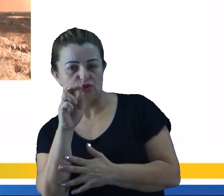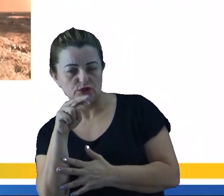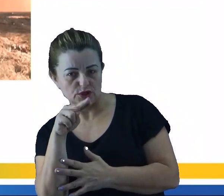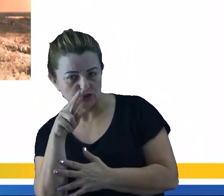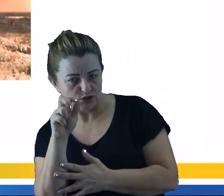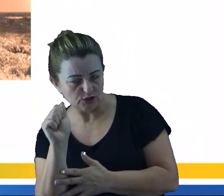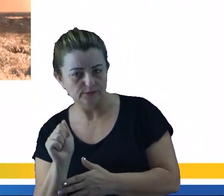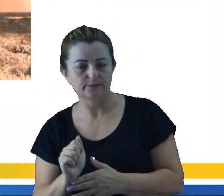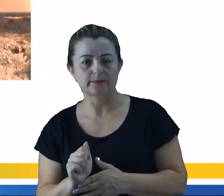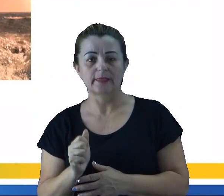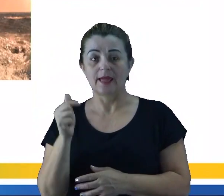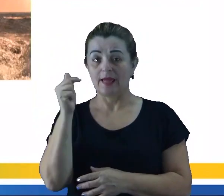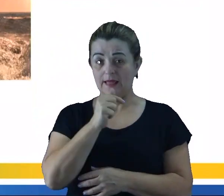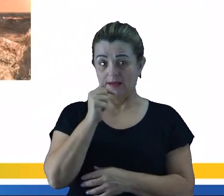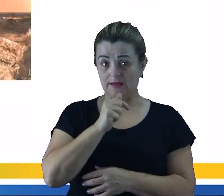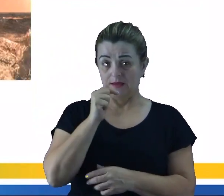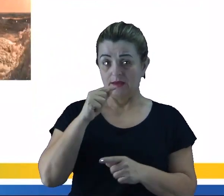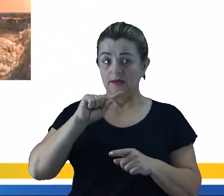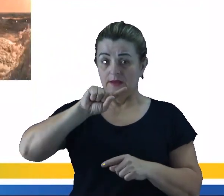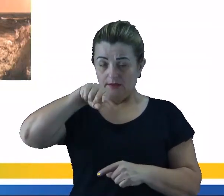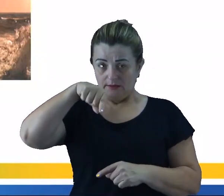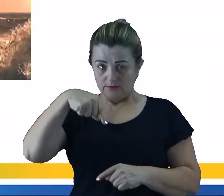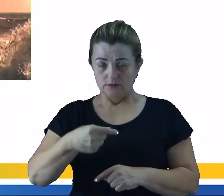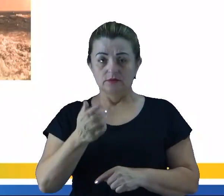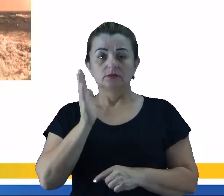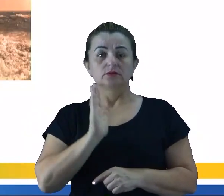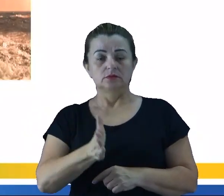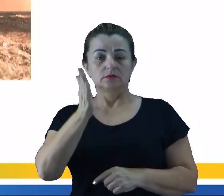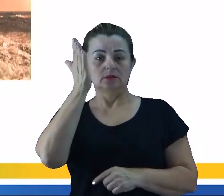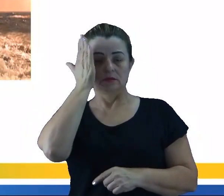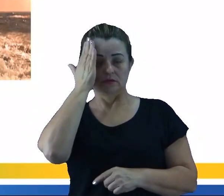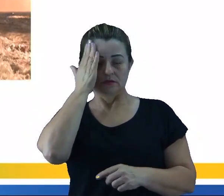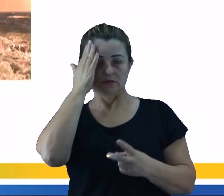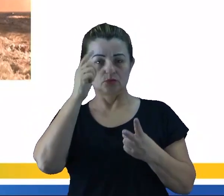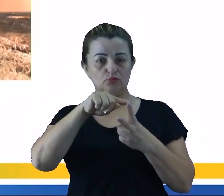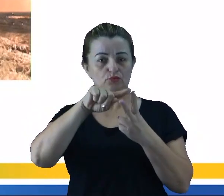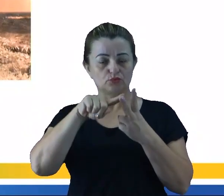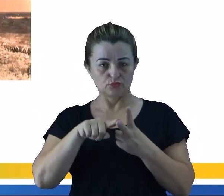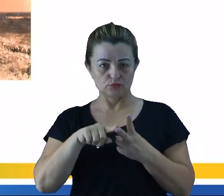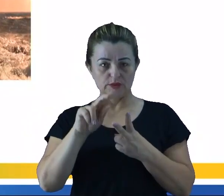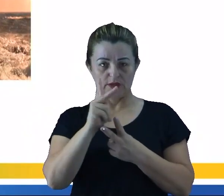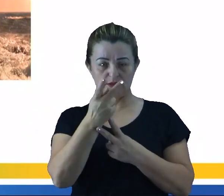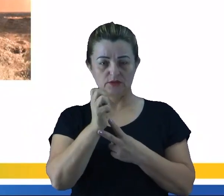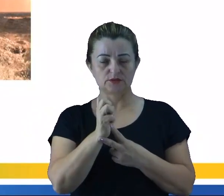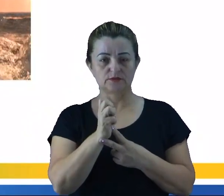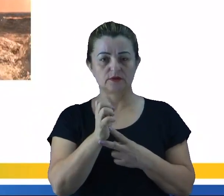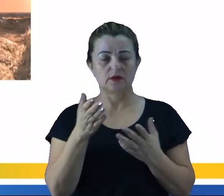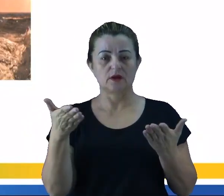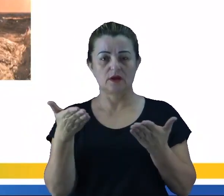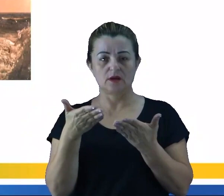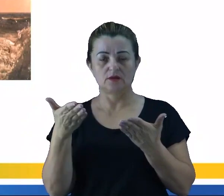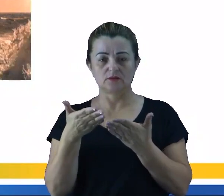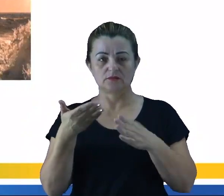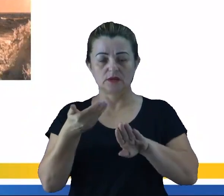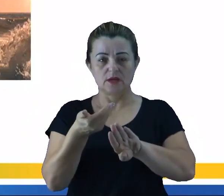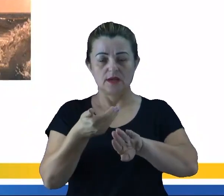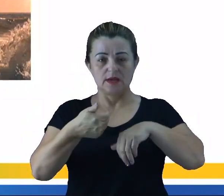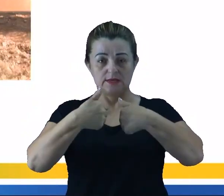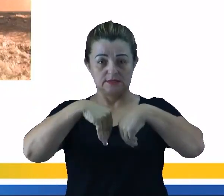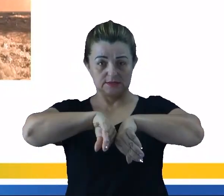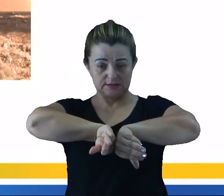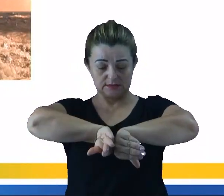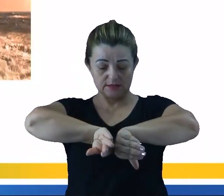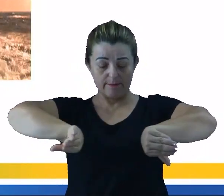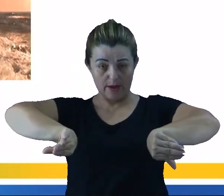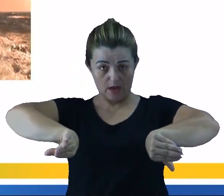Então aqui ó, depois que a gente já entendeu o conceito do que é uma mistura heterogênea, a gente vai falar da separação das